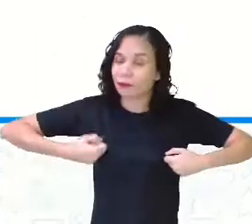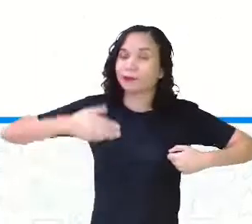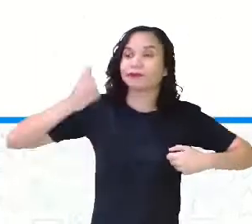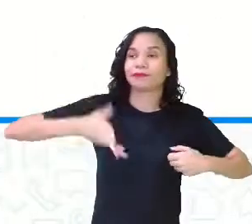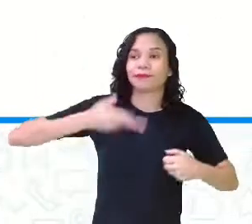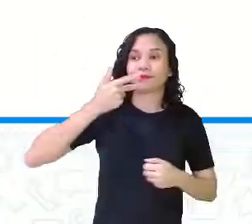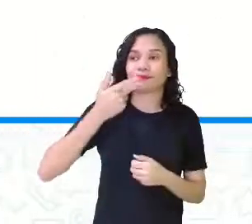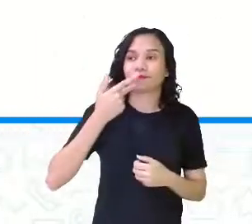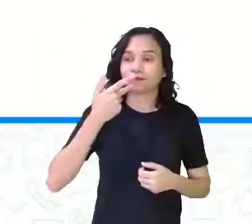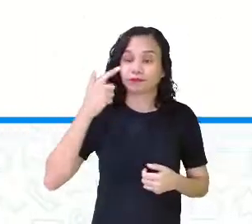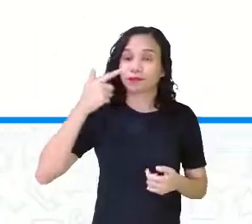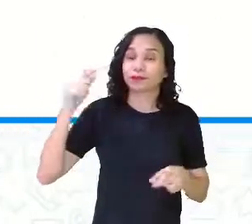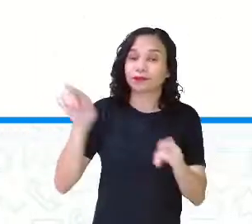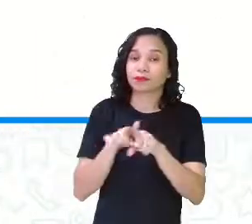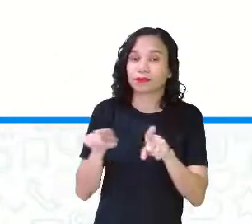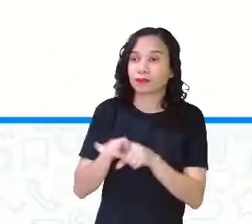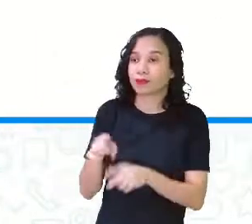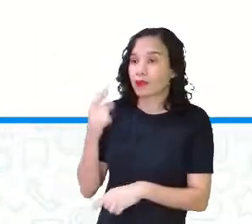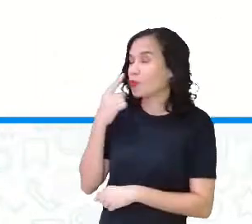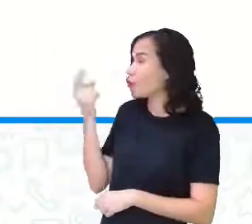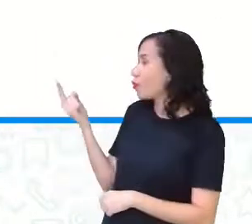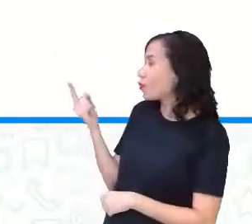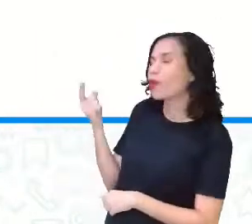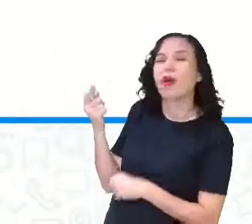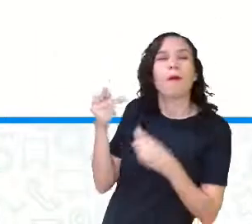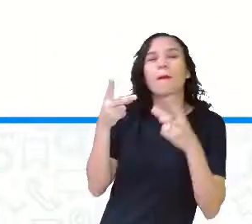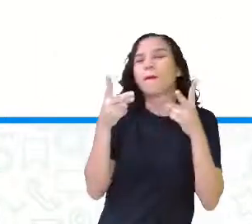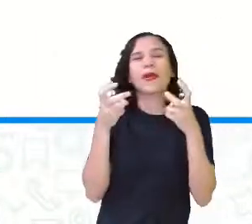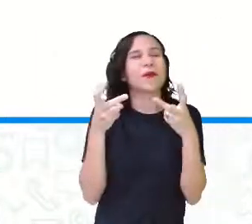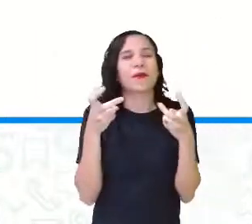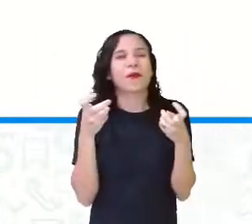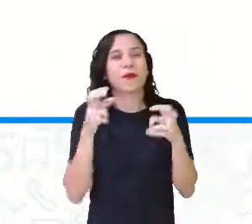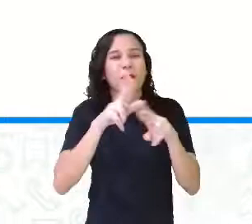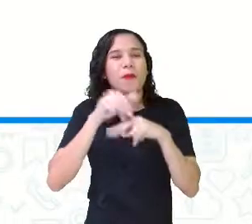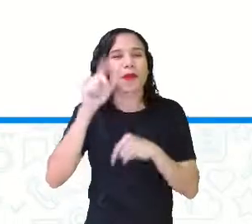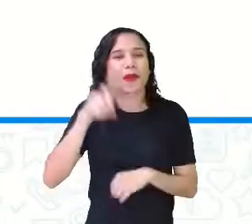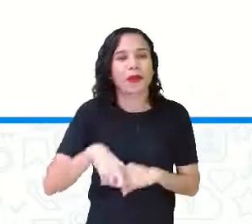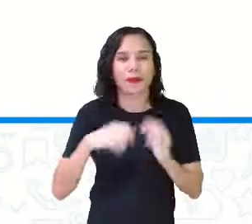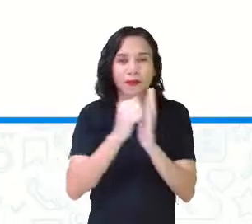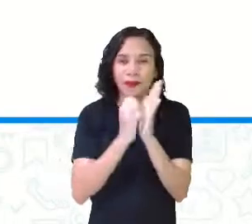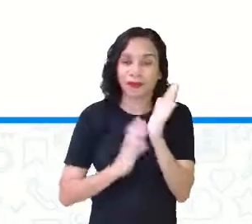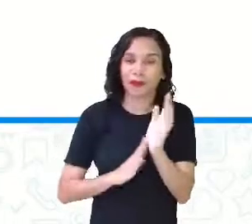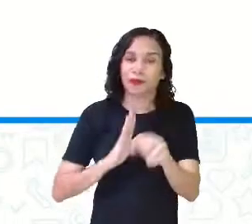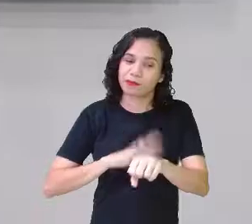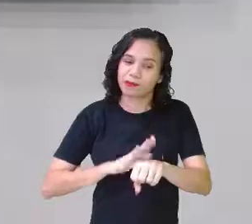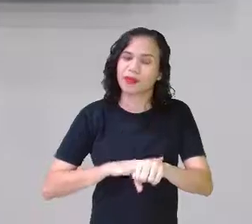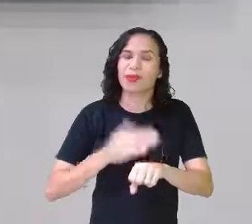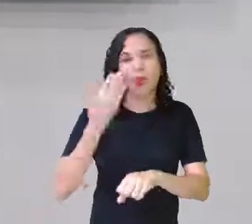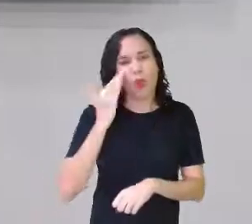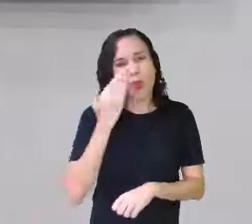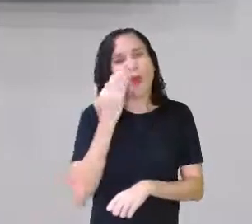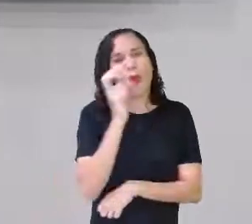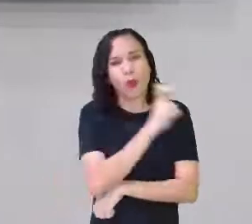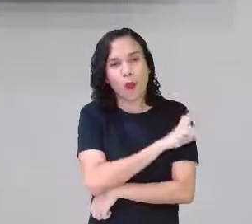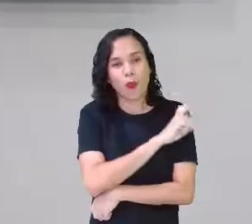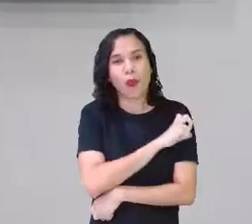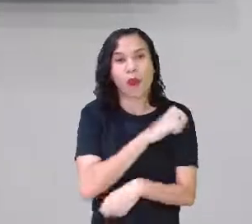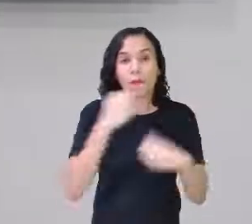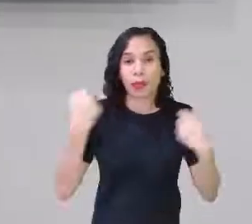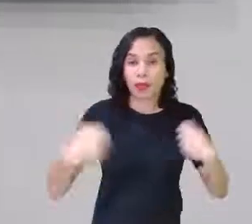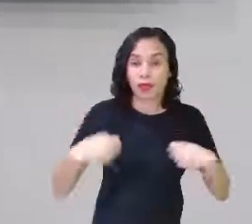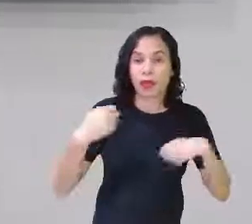citaram. E eu coloquei uma que ninguém tinha percebido, até porque uma atividade como essa, se eu compreendo, que vocês